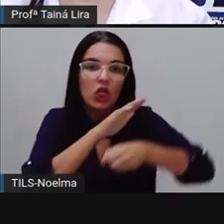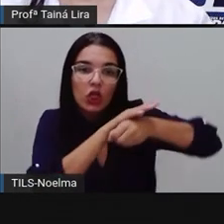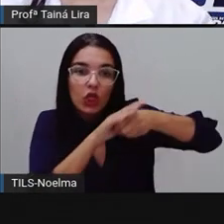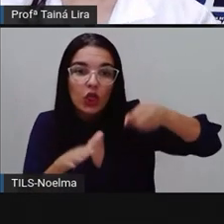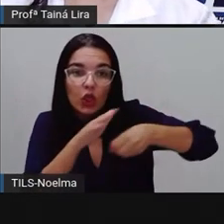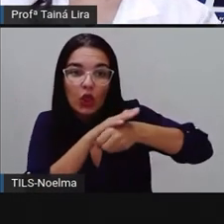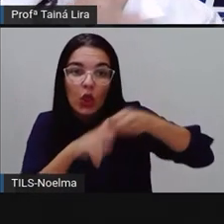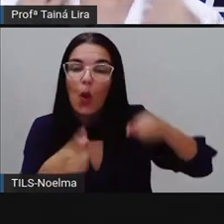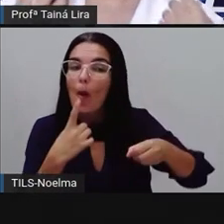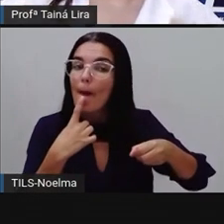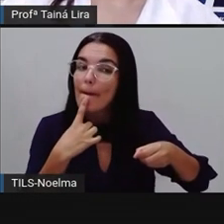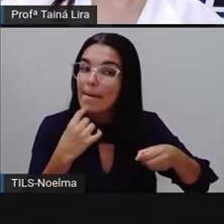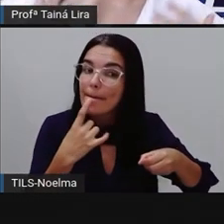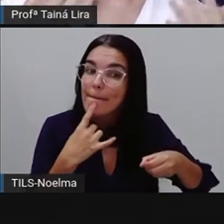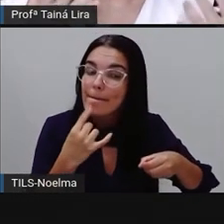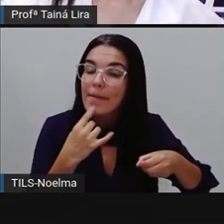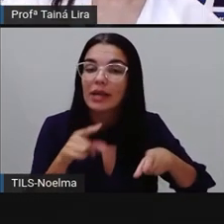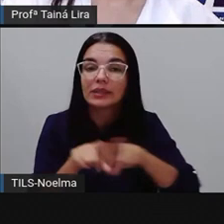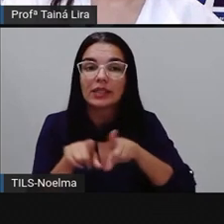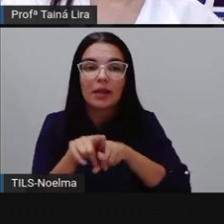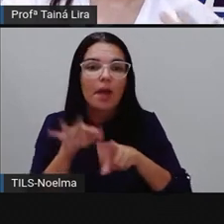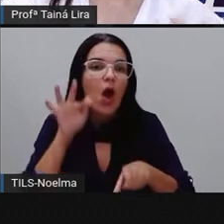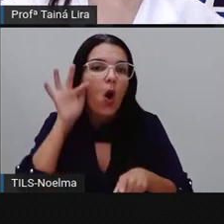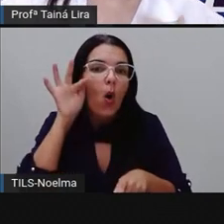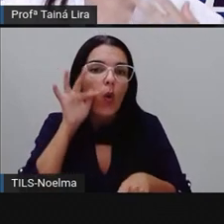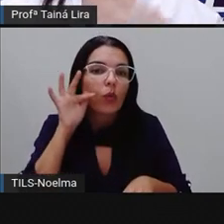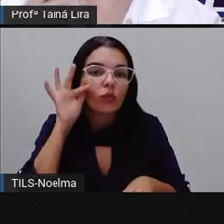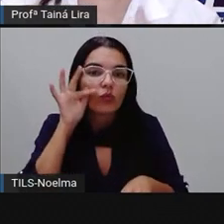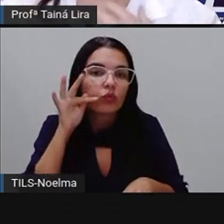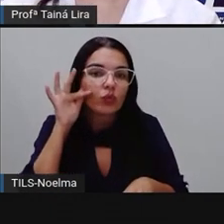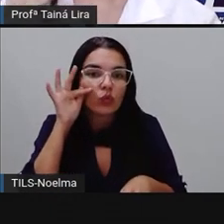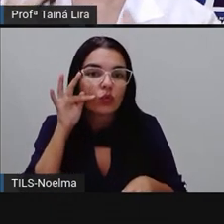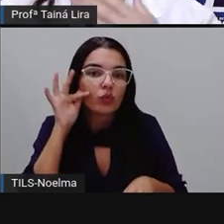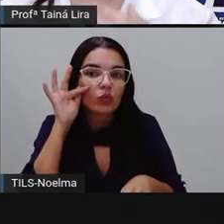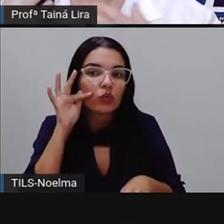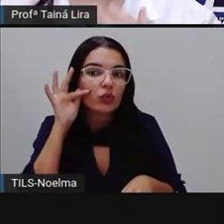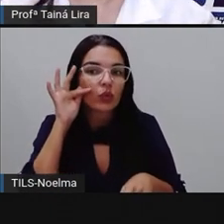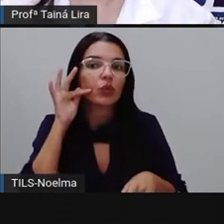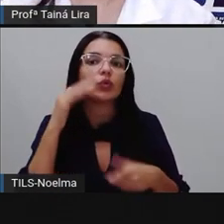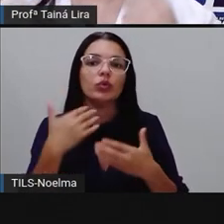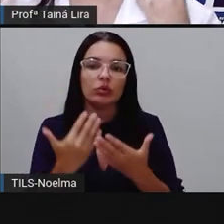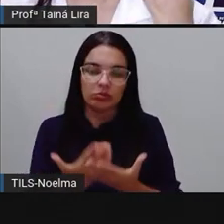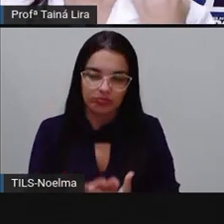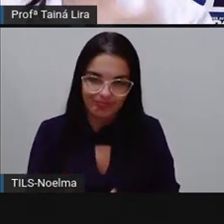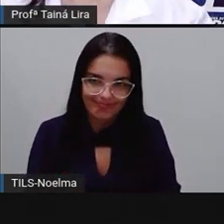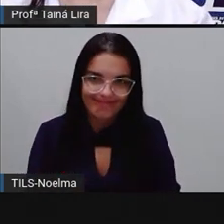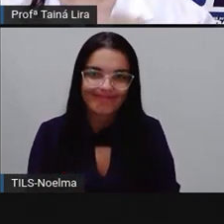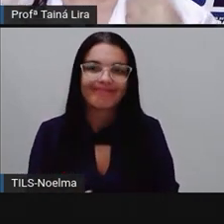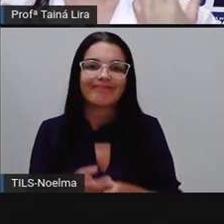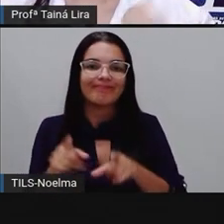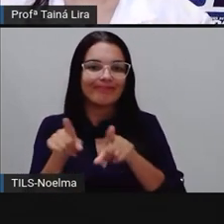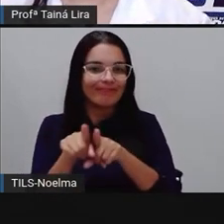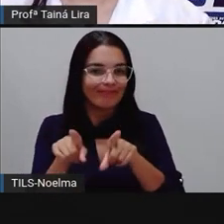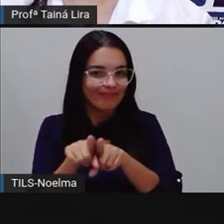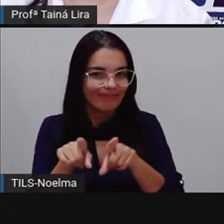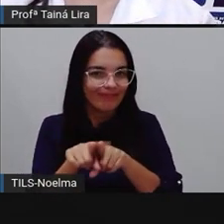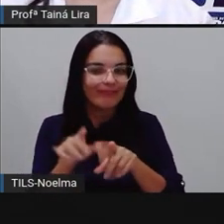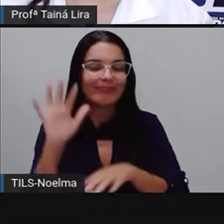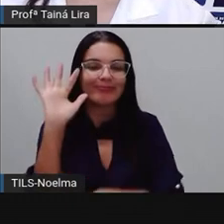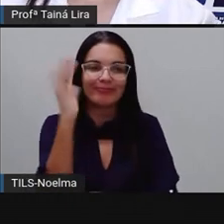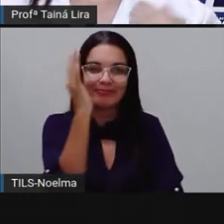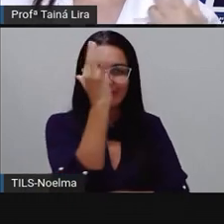O tomate, o tomate, ele é o fruto, né? A gente já viu que o tomate é uma fruta, então, ele também vem da